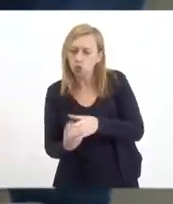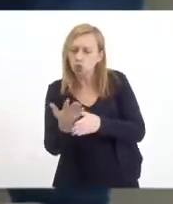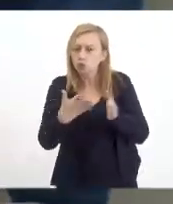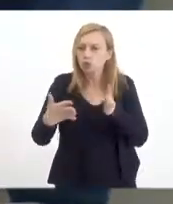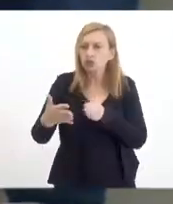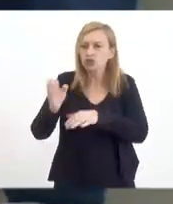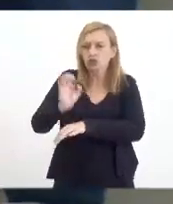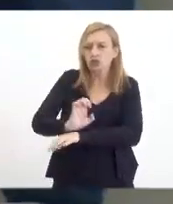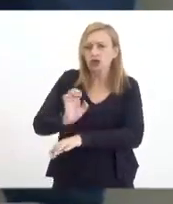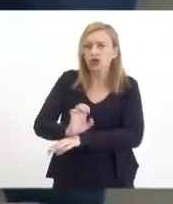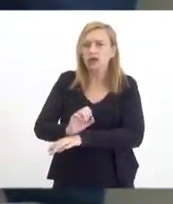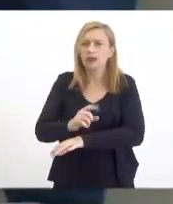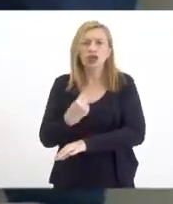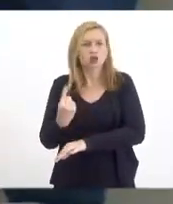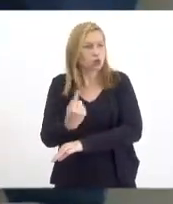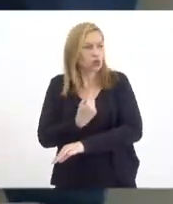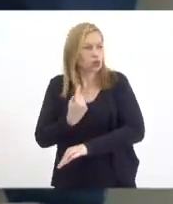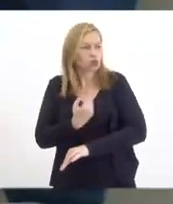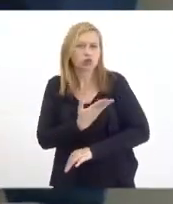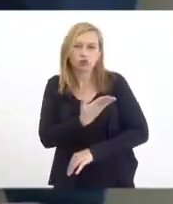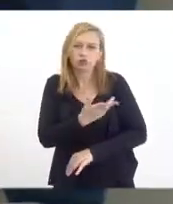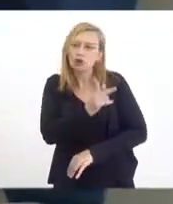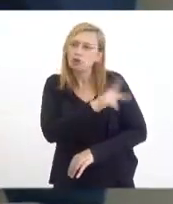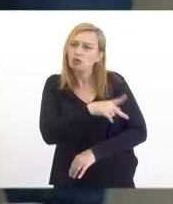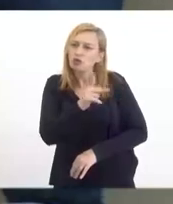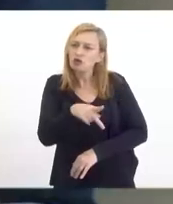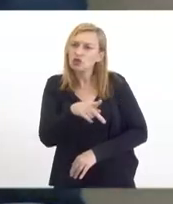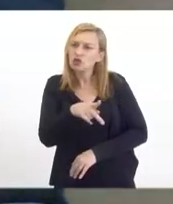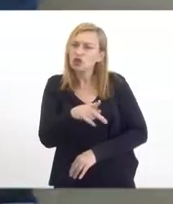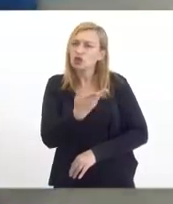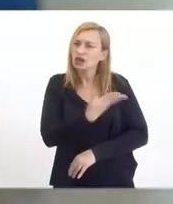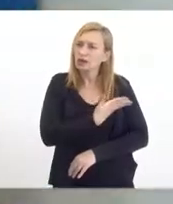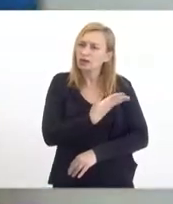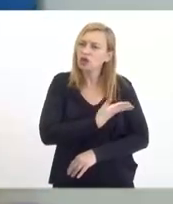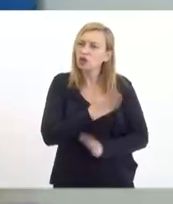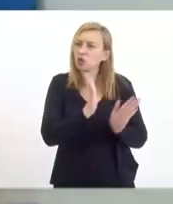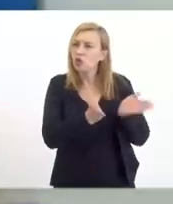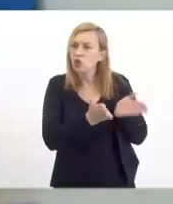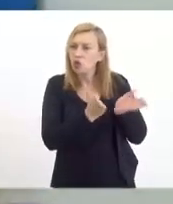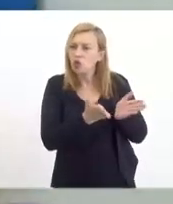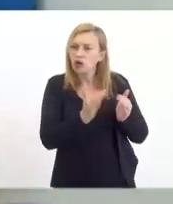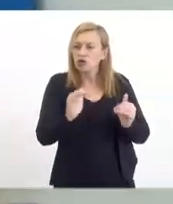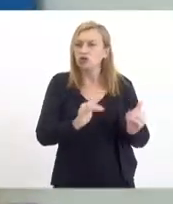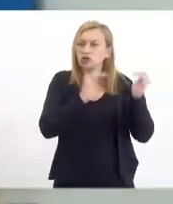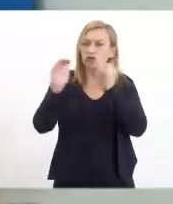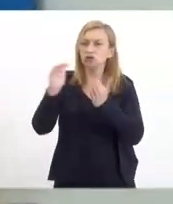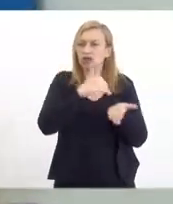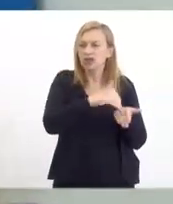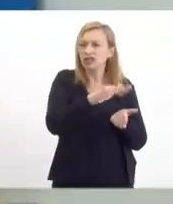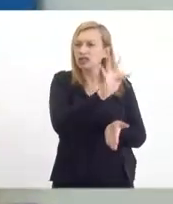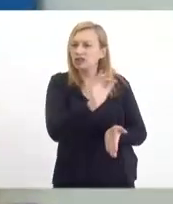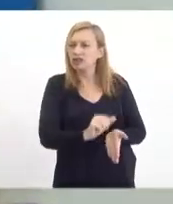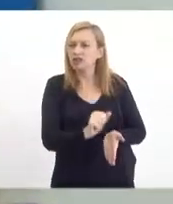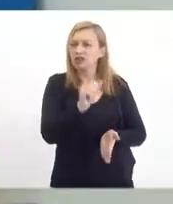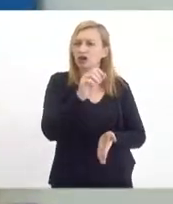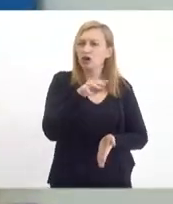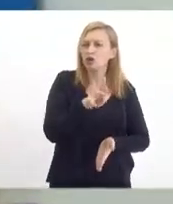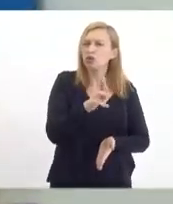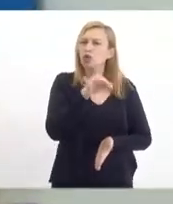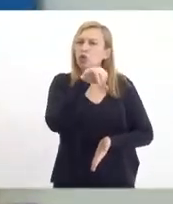Estado que o nosso professor e colega hoje, subsecretário de Fazenda, Bruno Sobral,